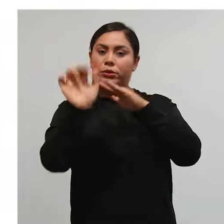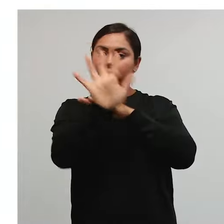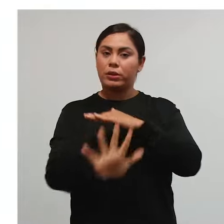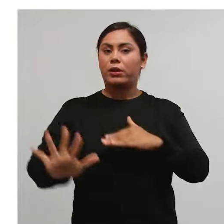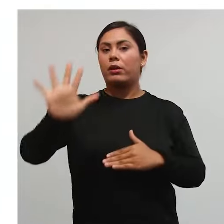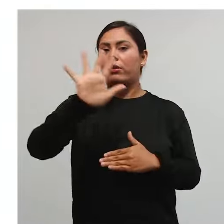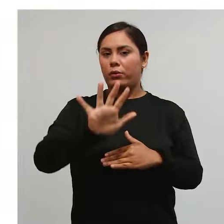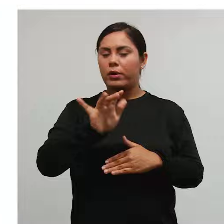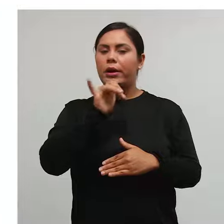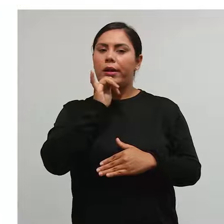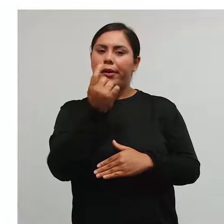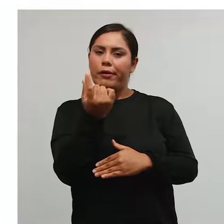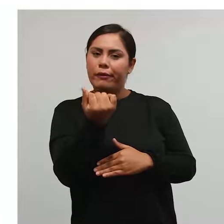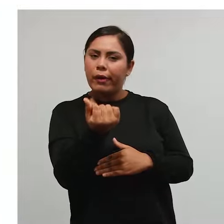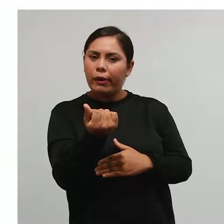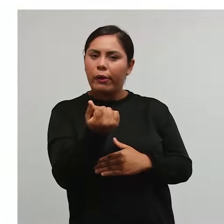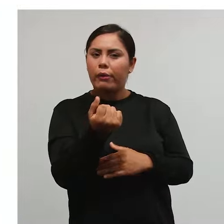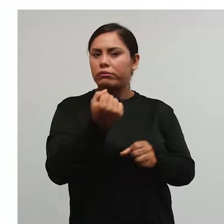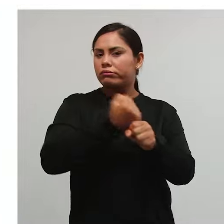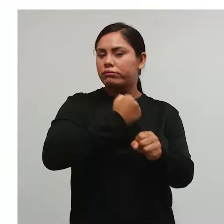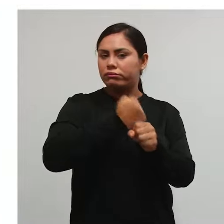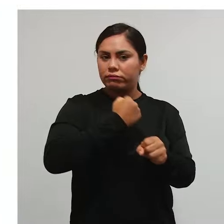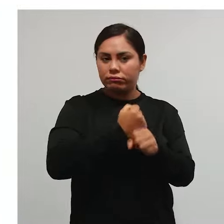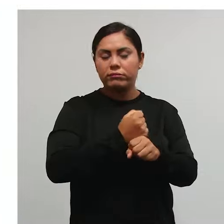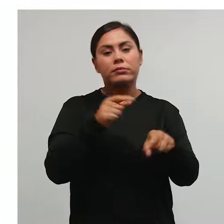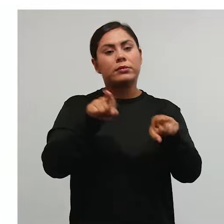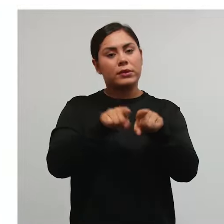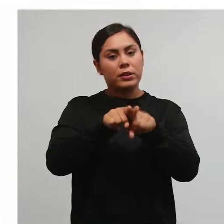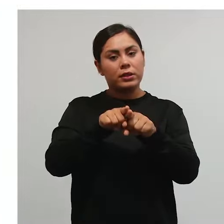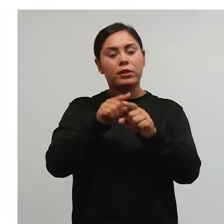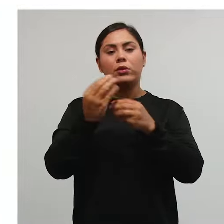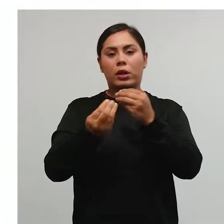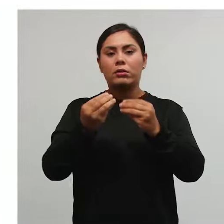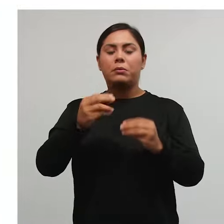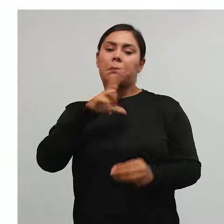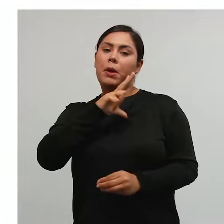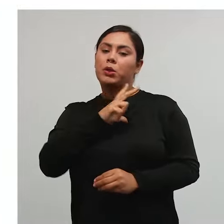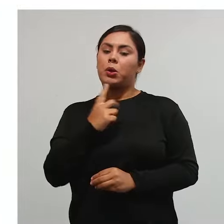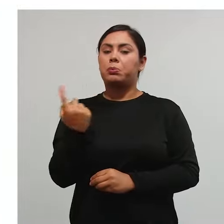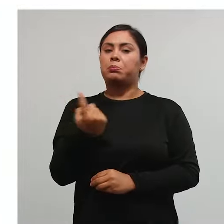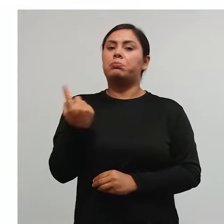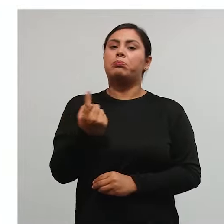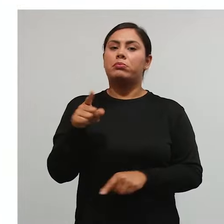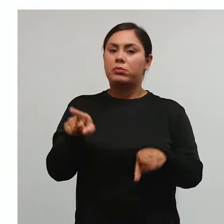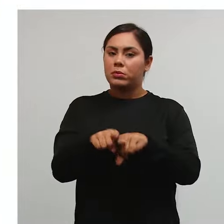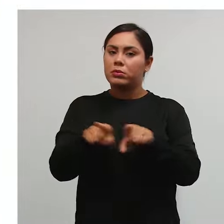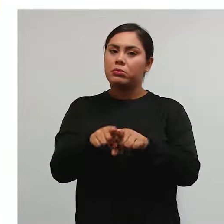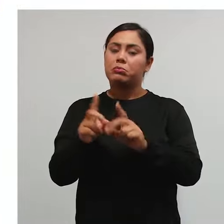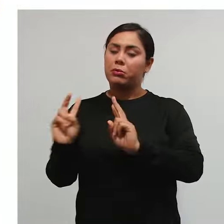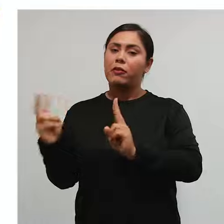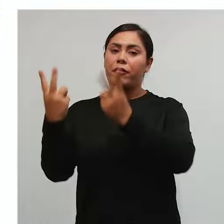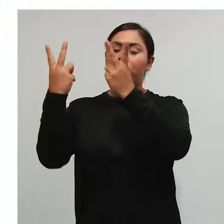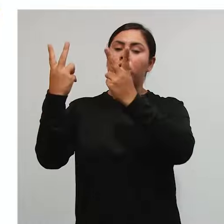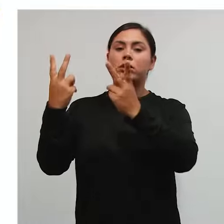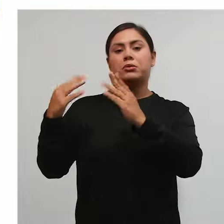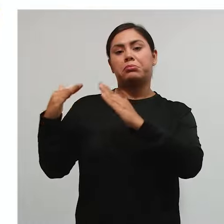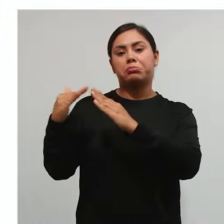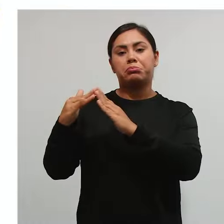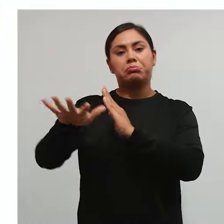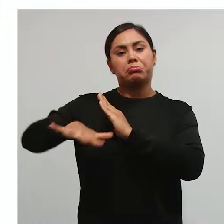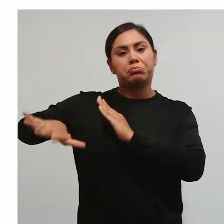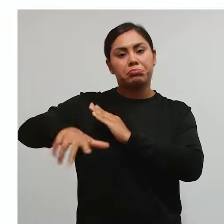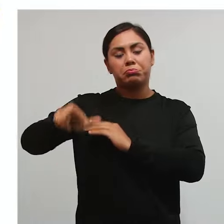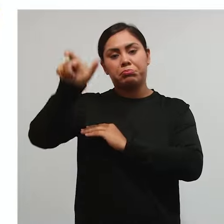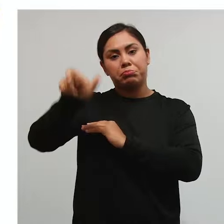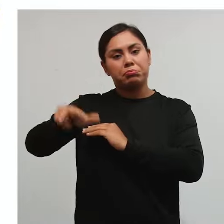ao valor da obra e de uma forma individual ao valor da valorização do imóvel do contribuinte.